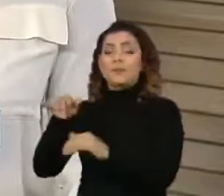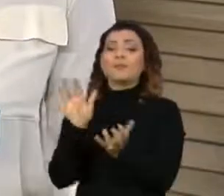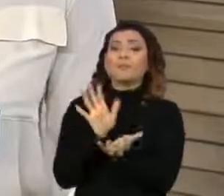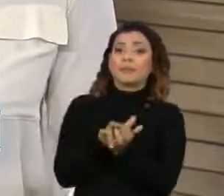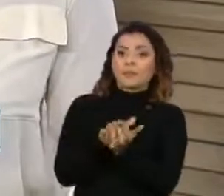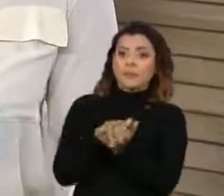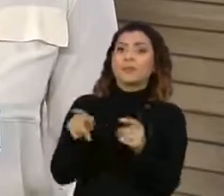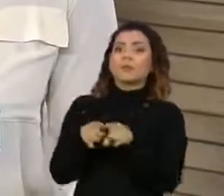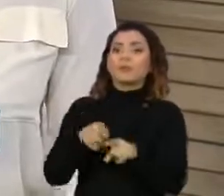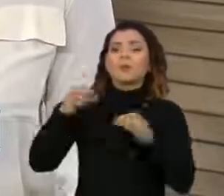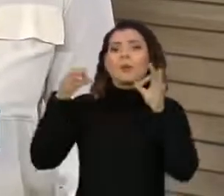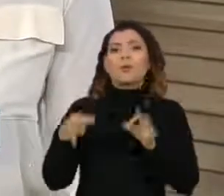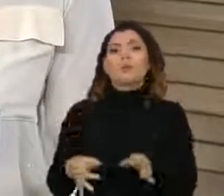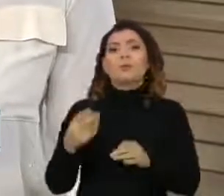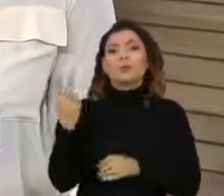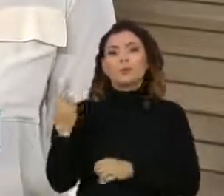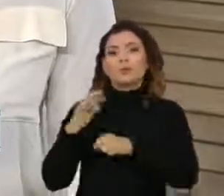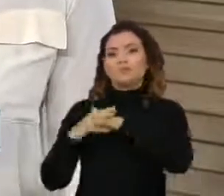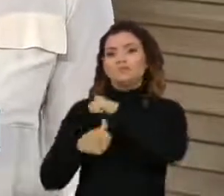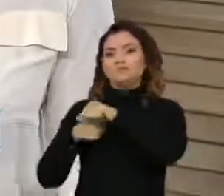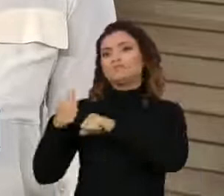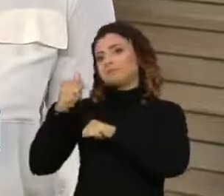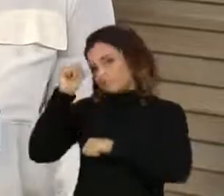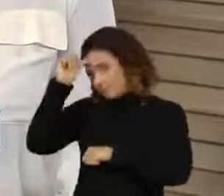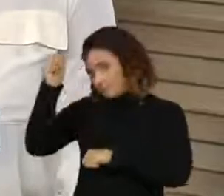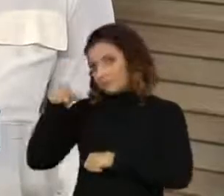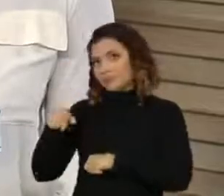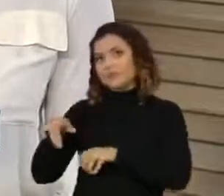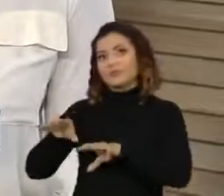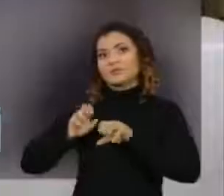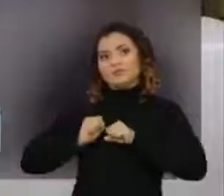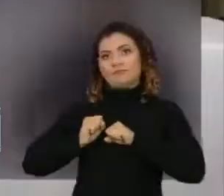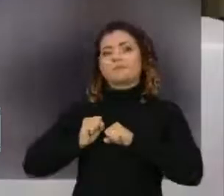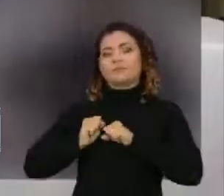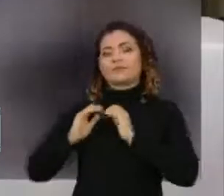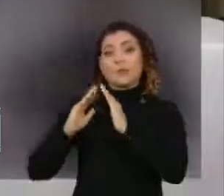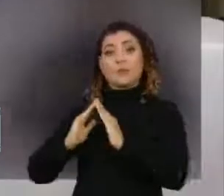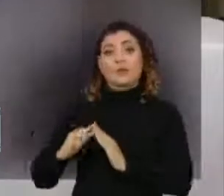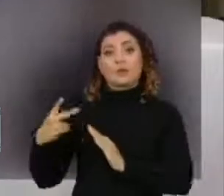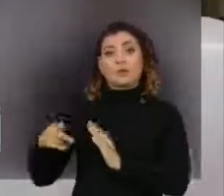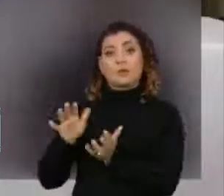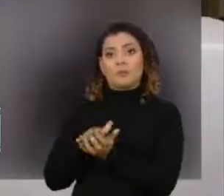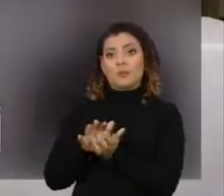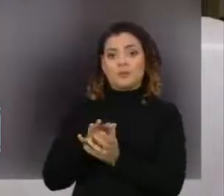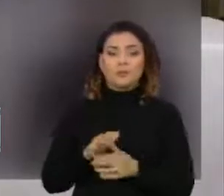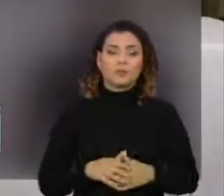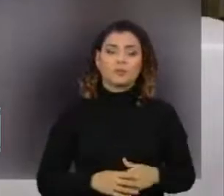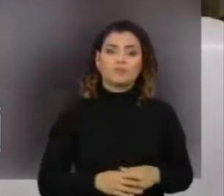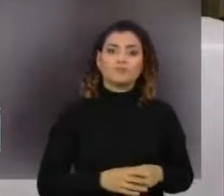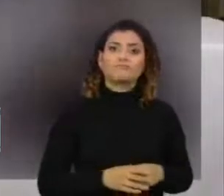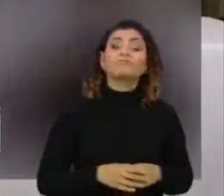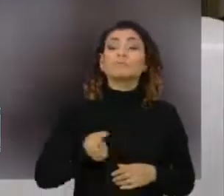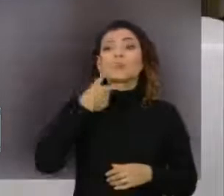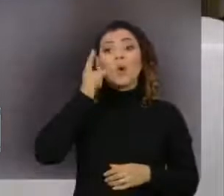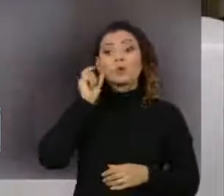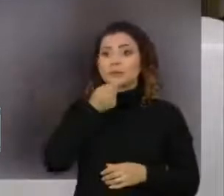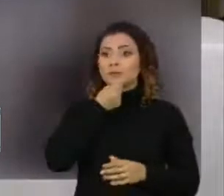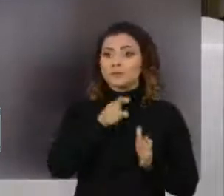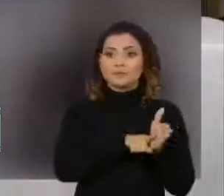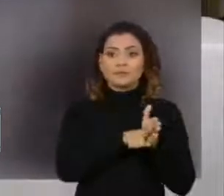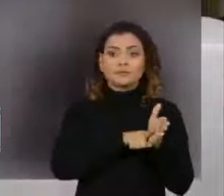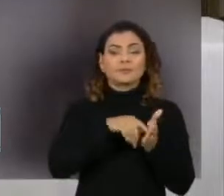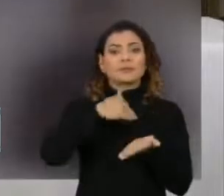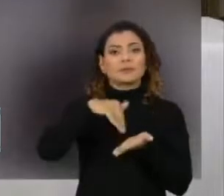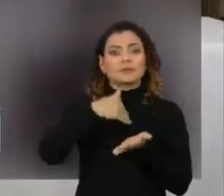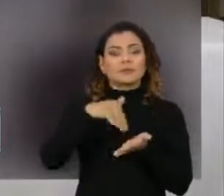Pernambuco confirma dois casos da variante Delta em moradores do estado. Em entrevista coletiva realizada ontem, o secretário estadual